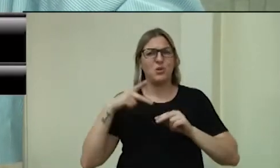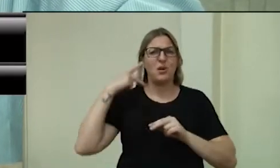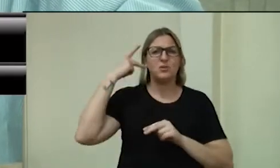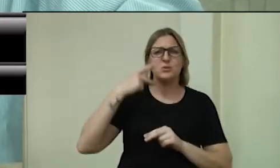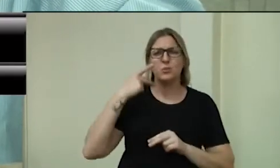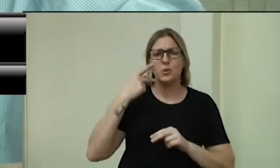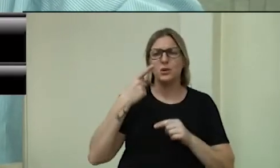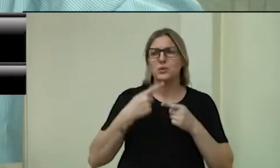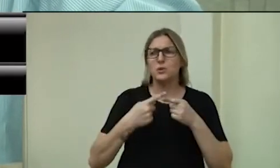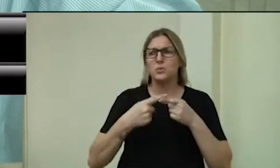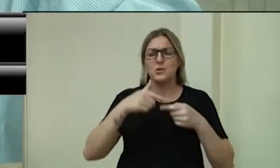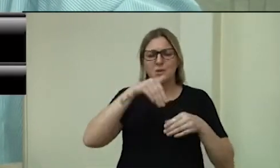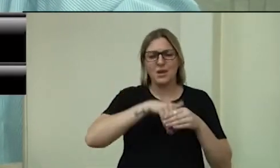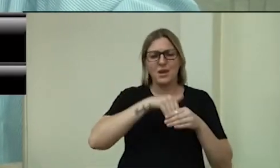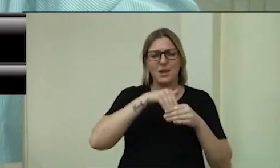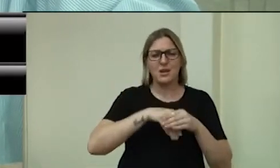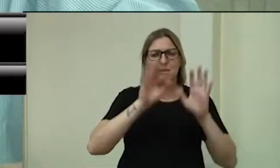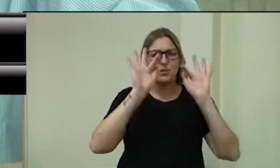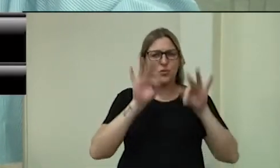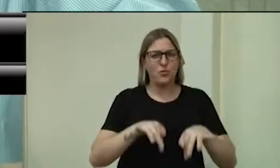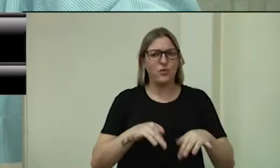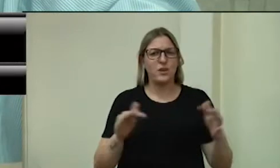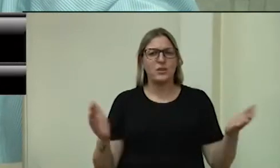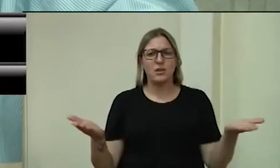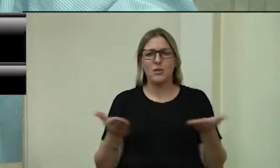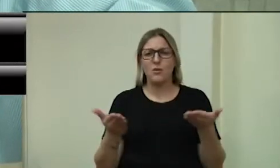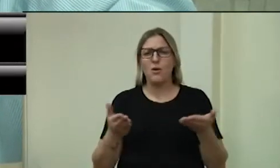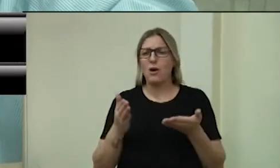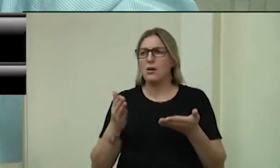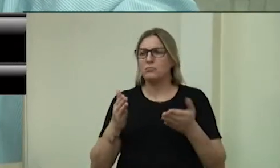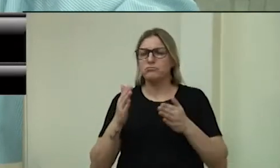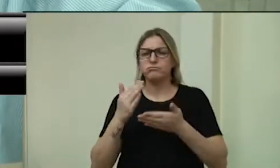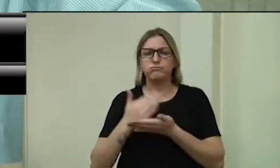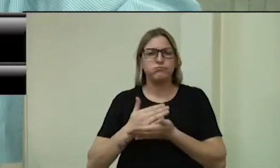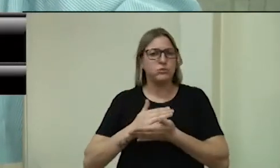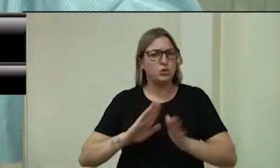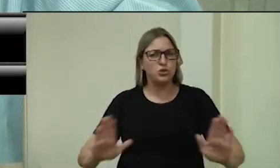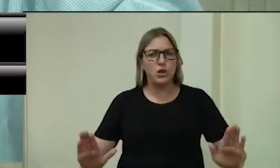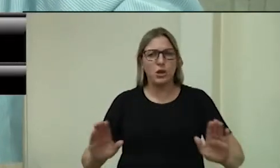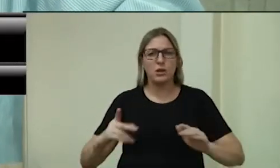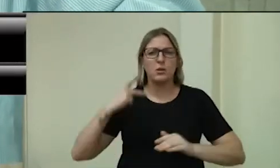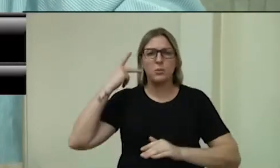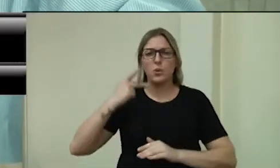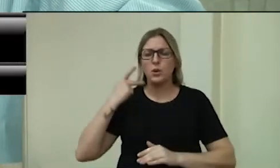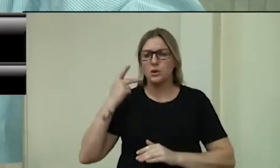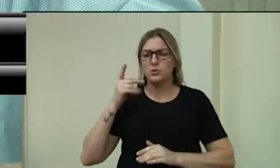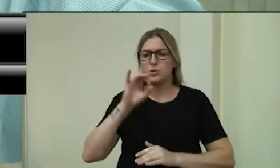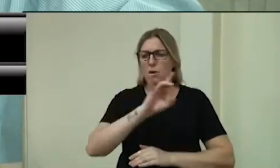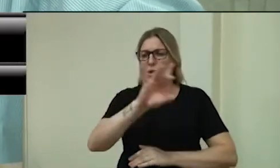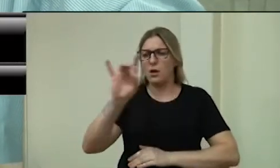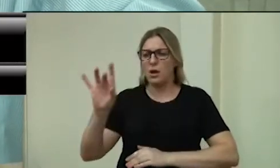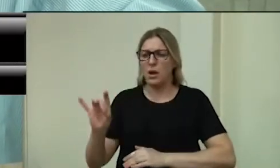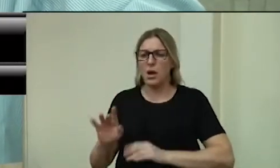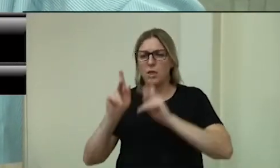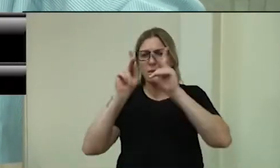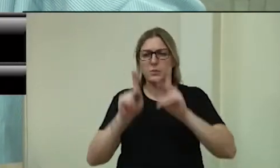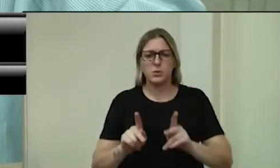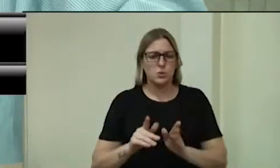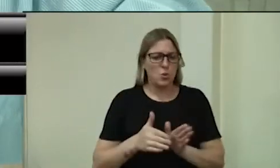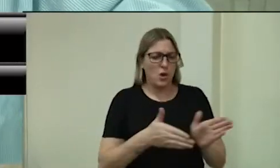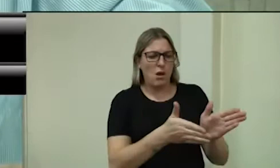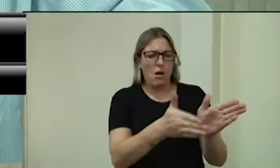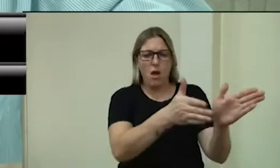passou, chega de política. Cada um segue ali o caminho dele, eu tenho amigos contrários, tenho